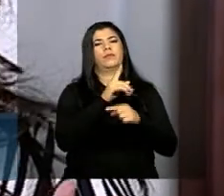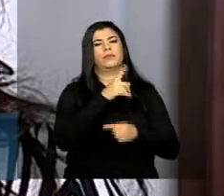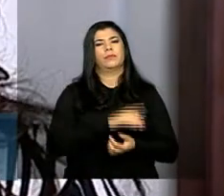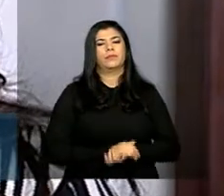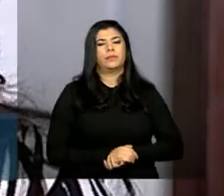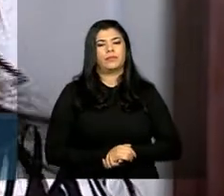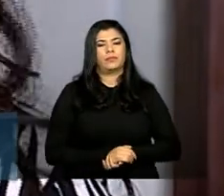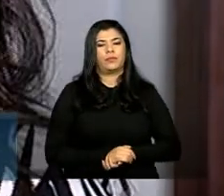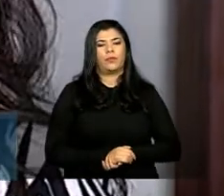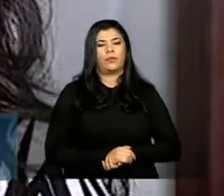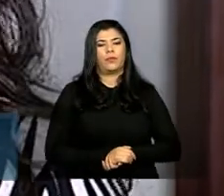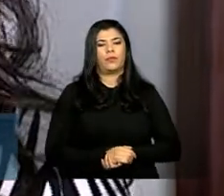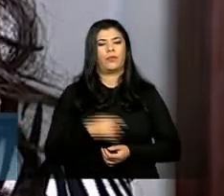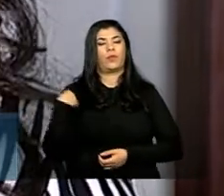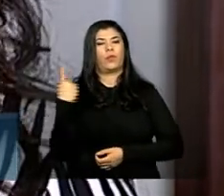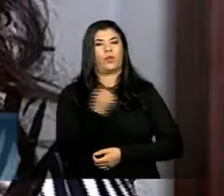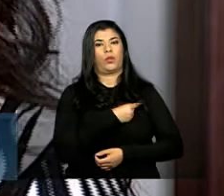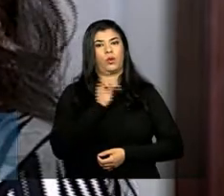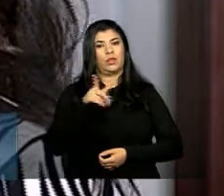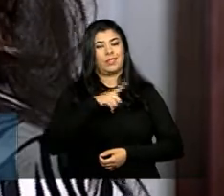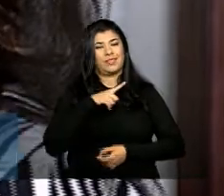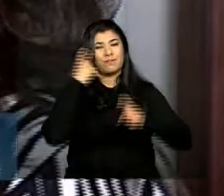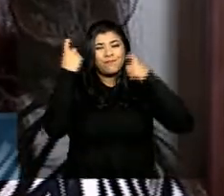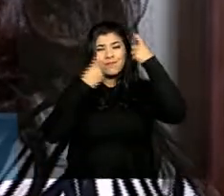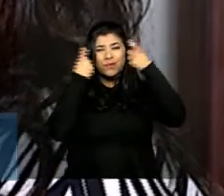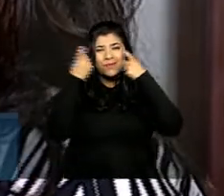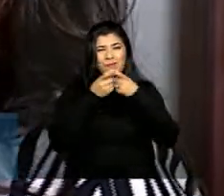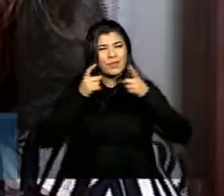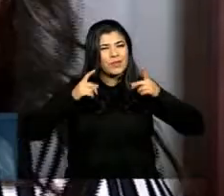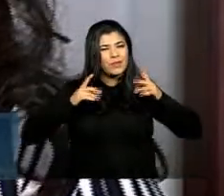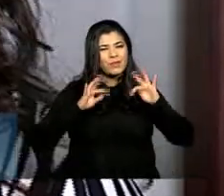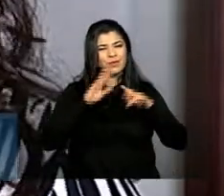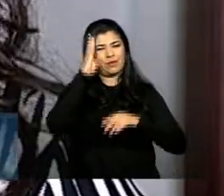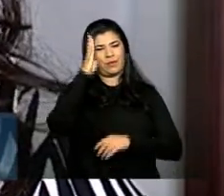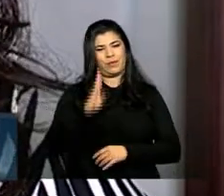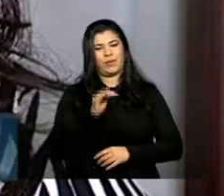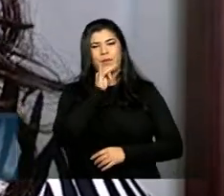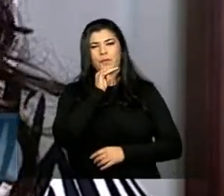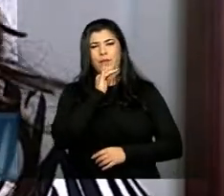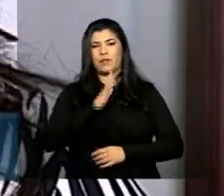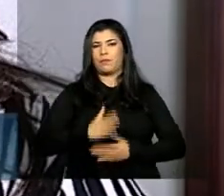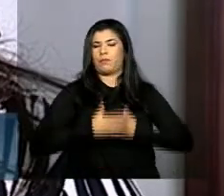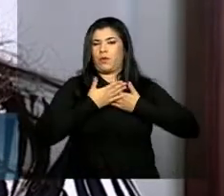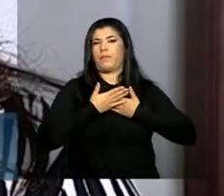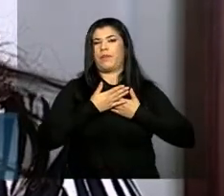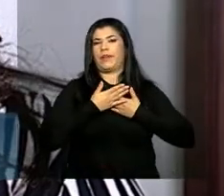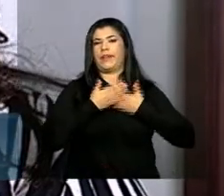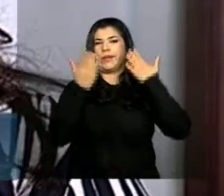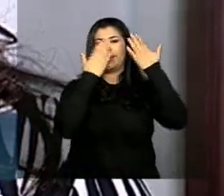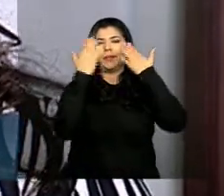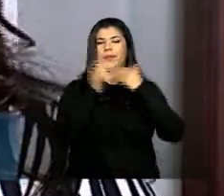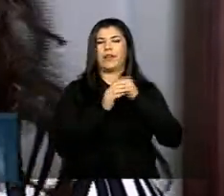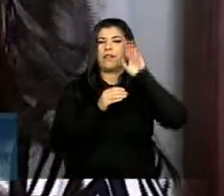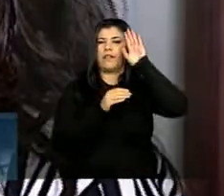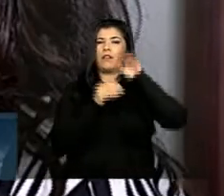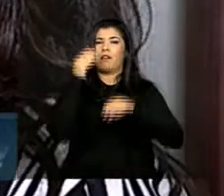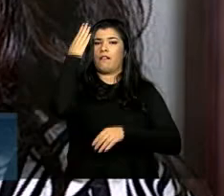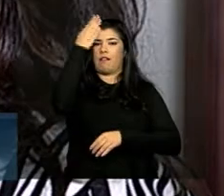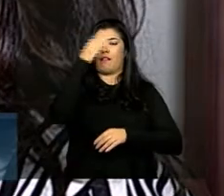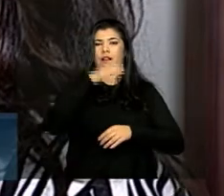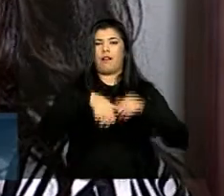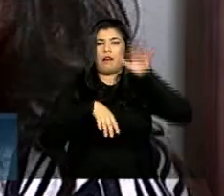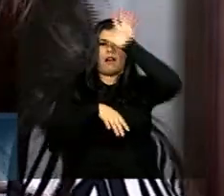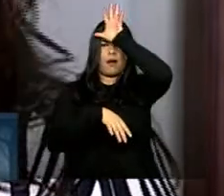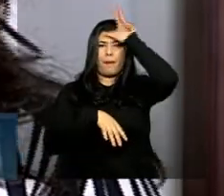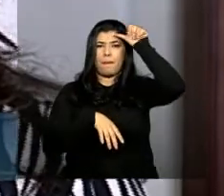preocupamos com todo o Brasil para nossa surpresa só levando para a Amazônia depois de Mato